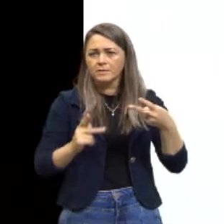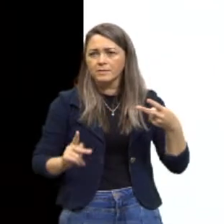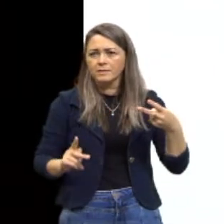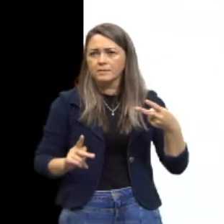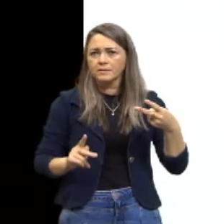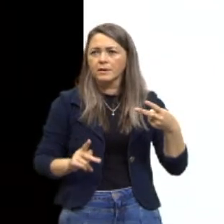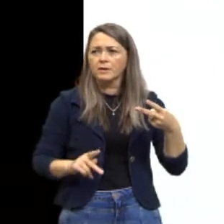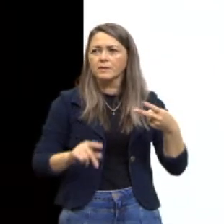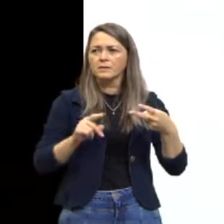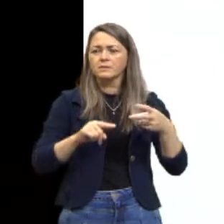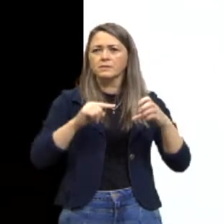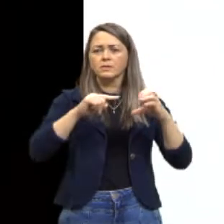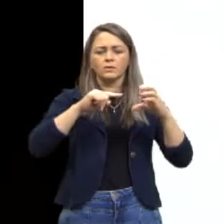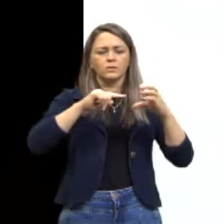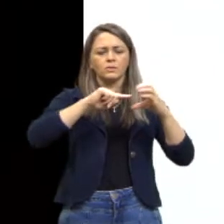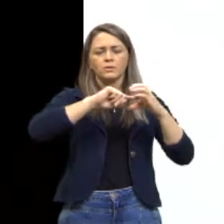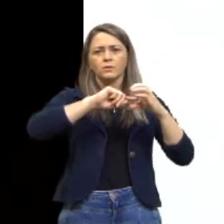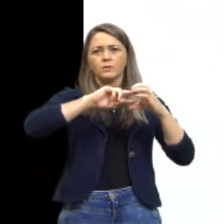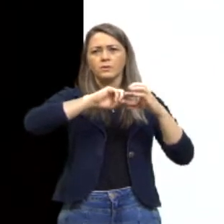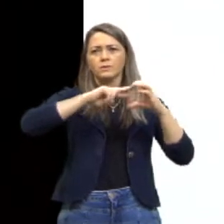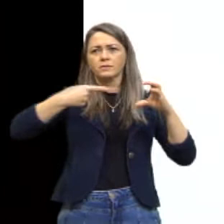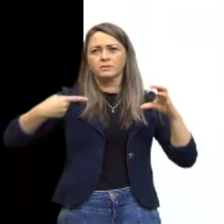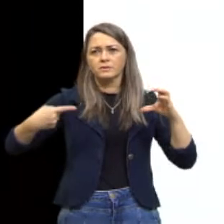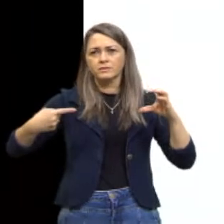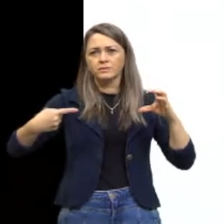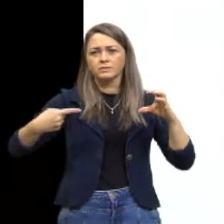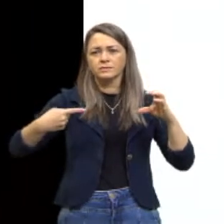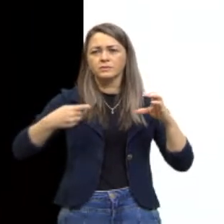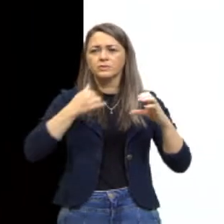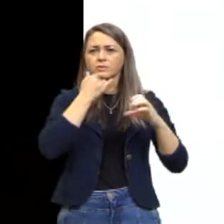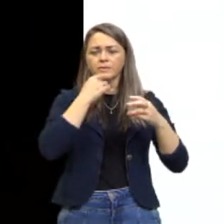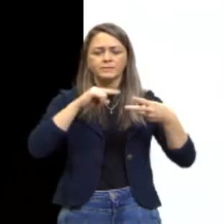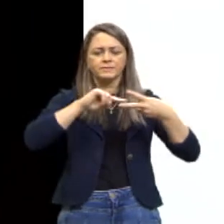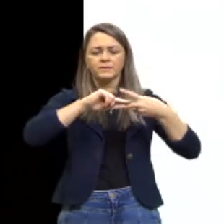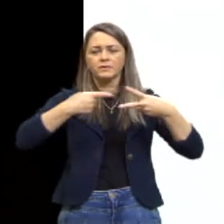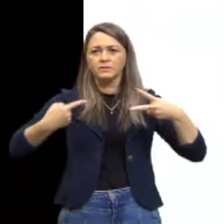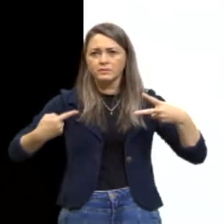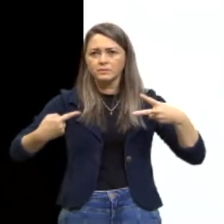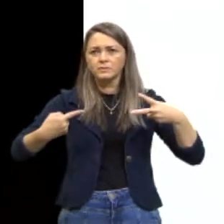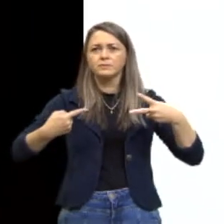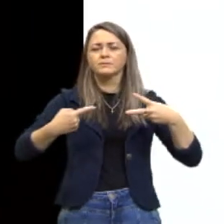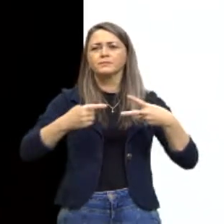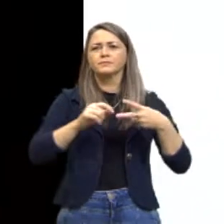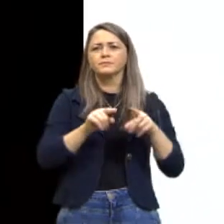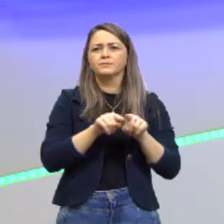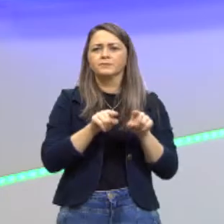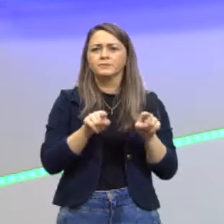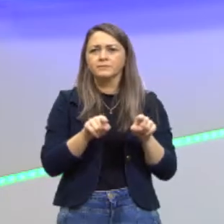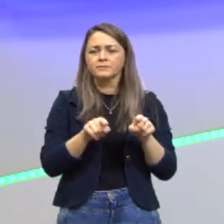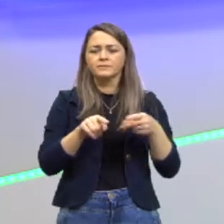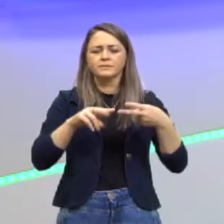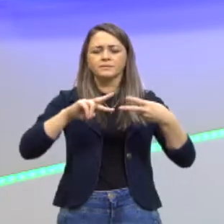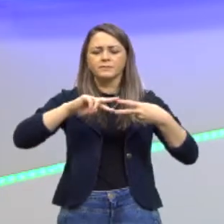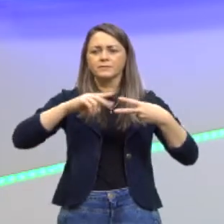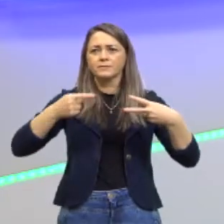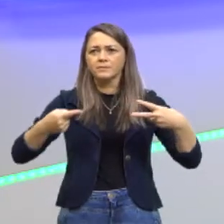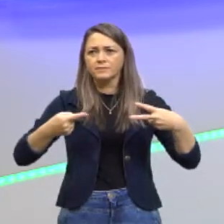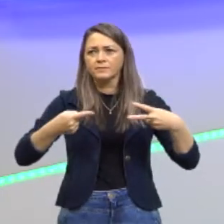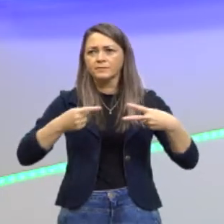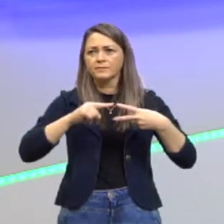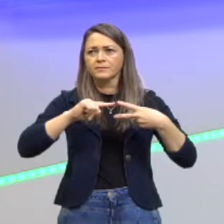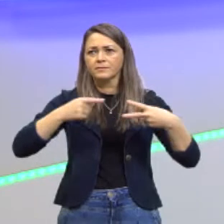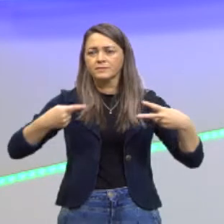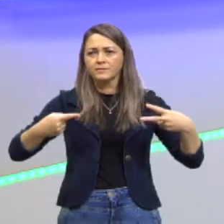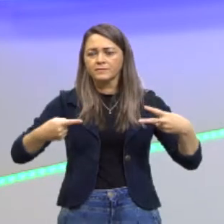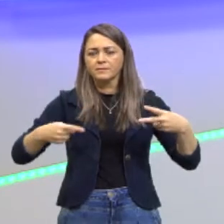os ribossomos, tá? Então, obviamente que nós temos RNA ribossômico envolvido,